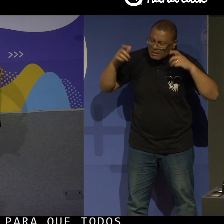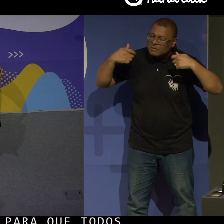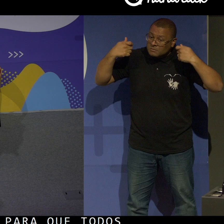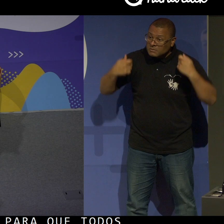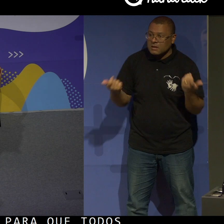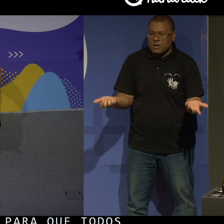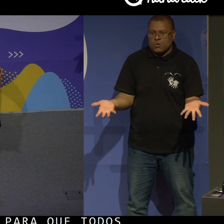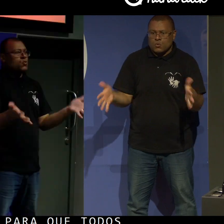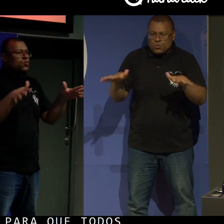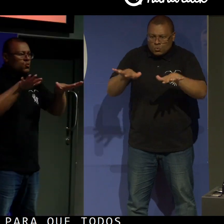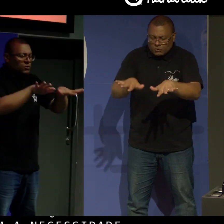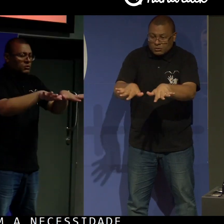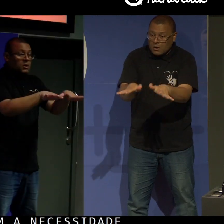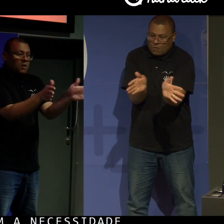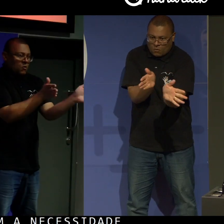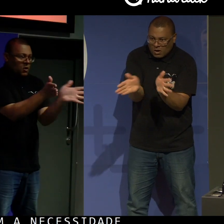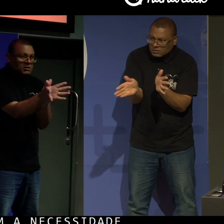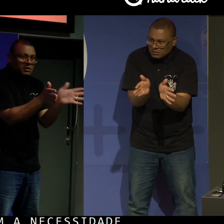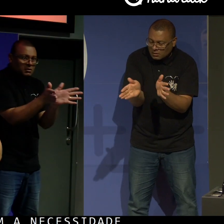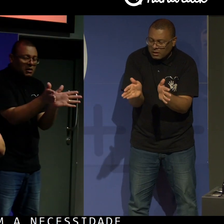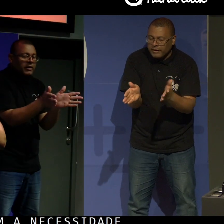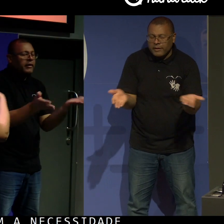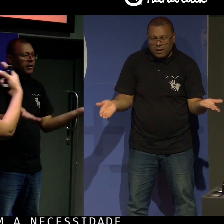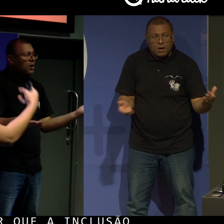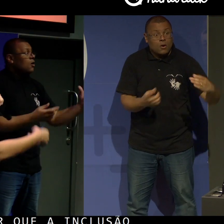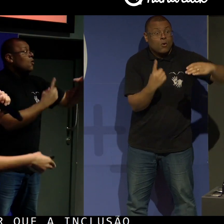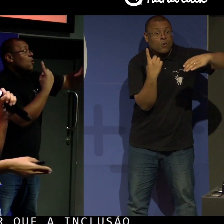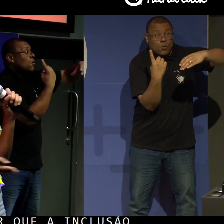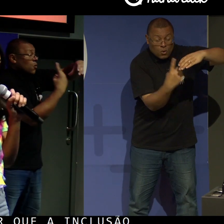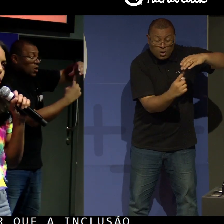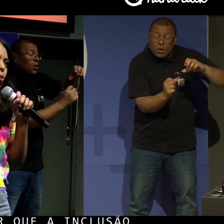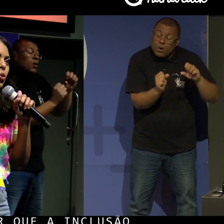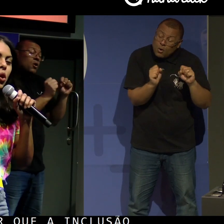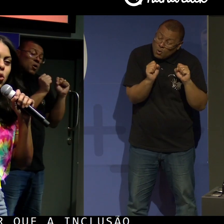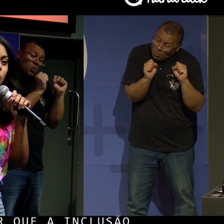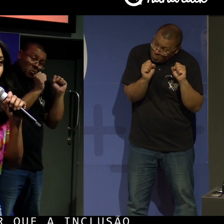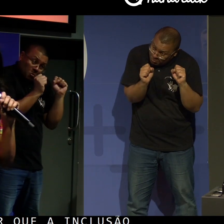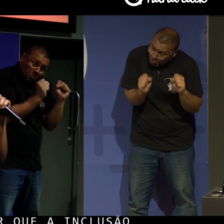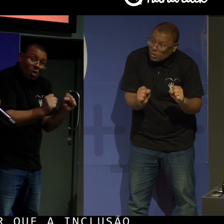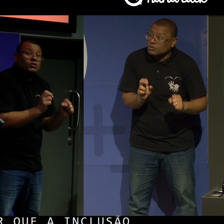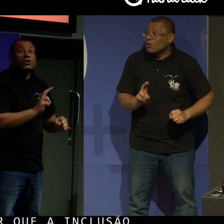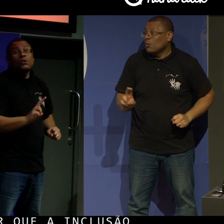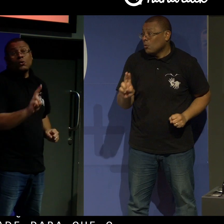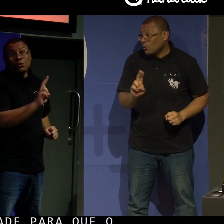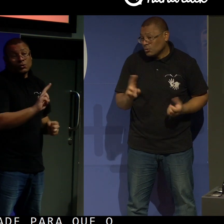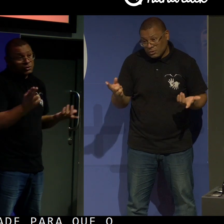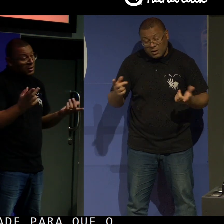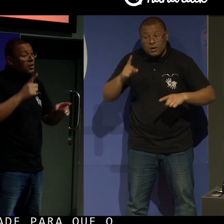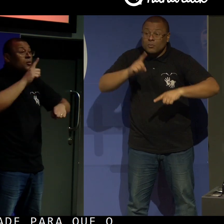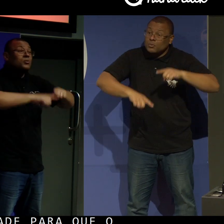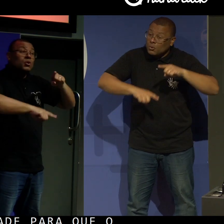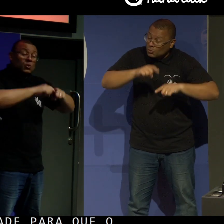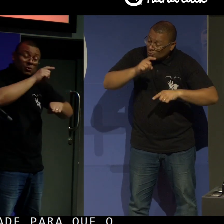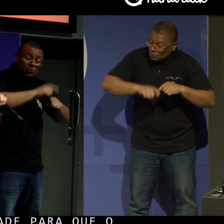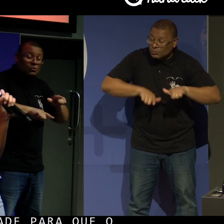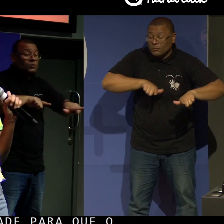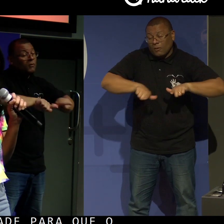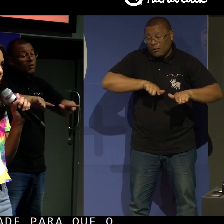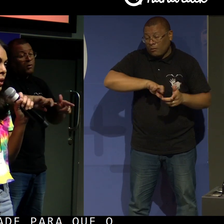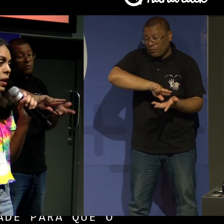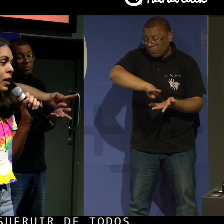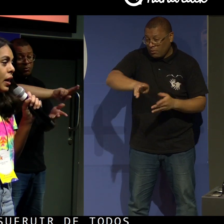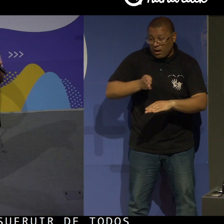inclusão e a acessibilidade, para que o cliente possa usufruir de todos os produtos e serviços que o banco disponibiliza nas suas